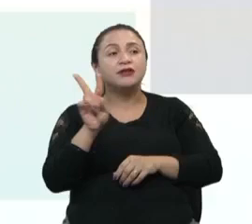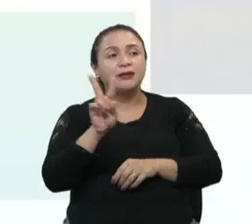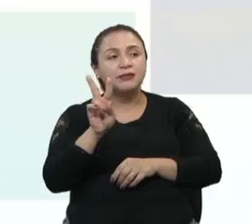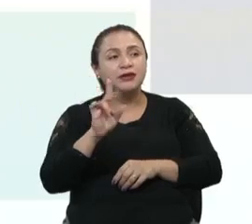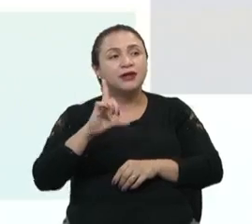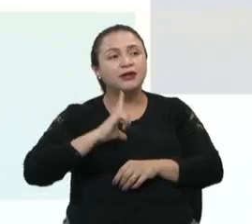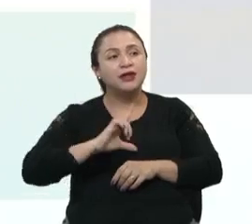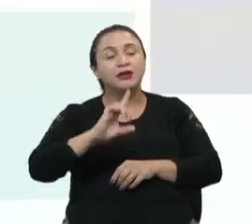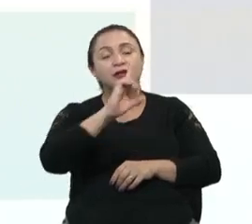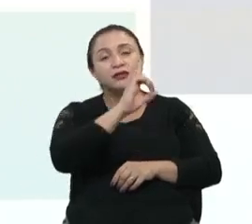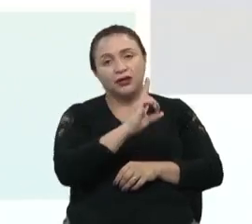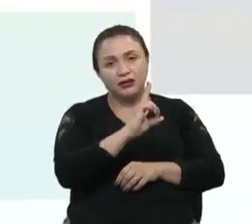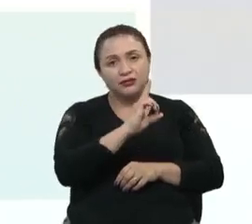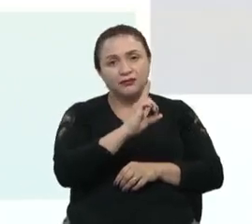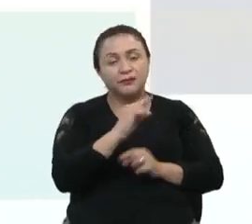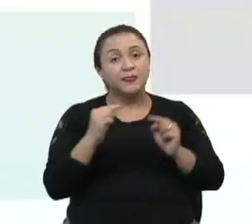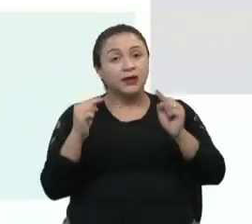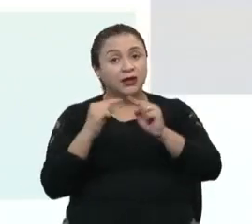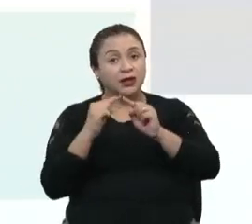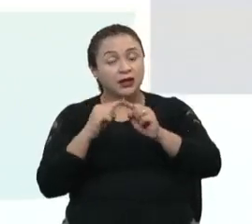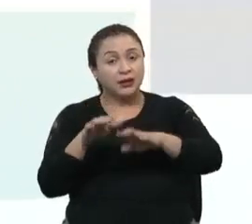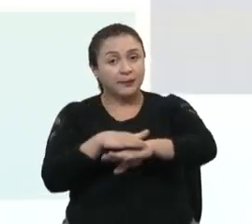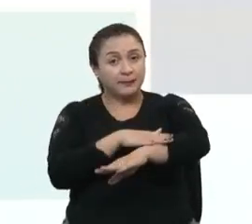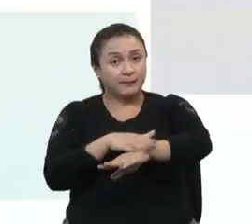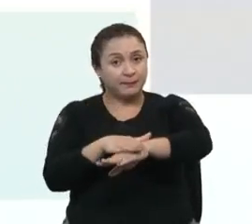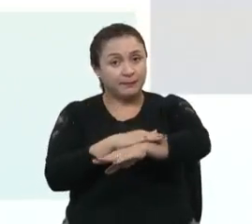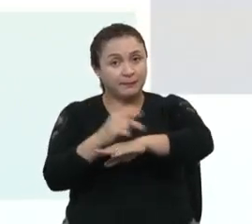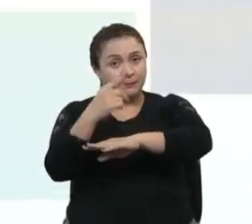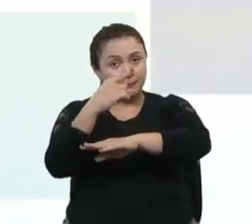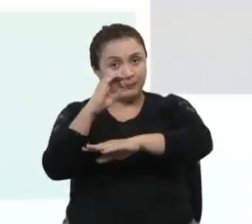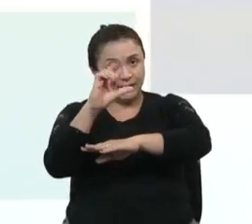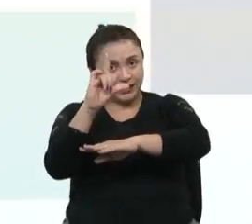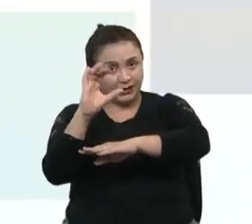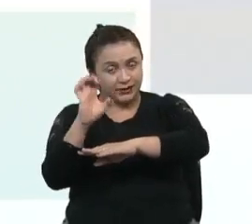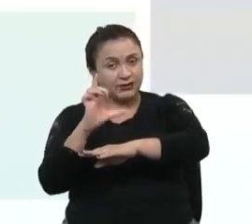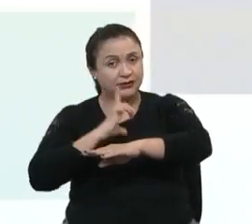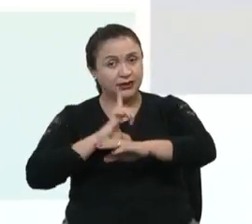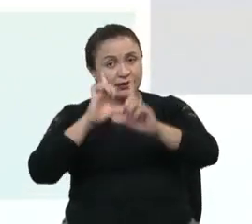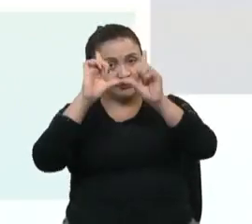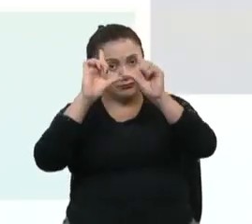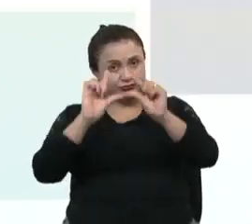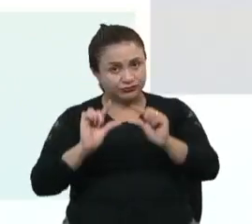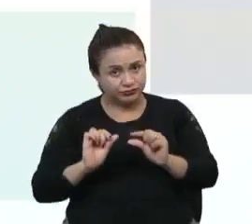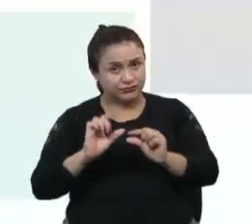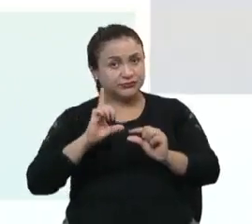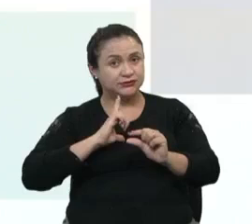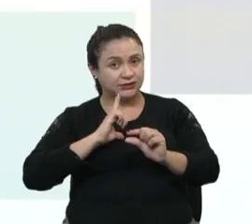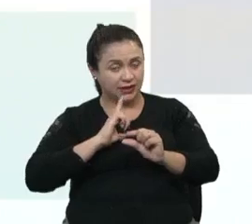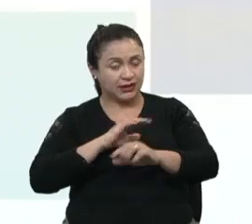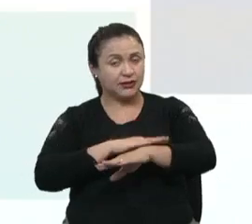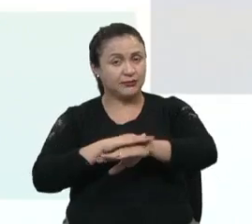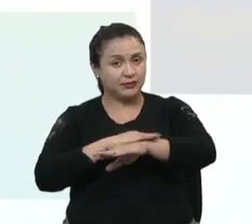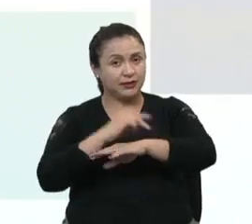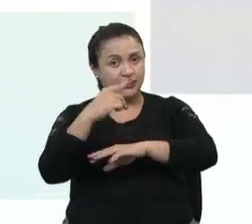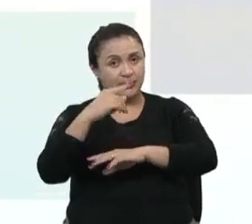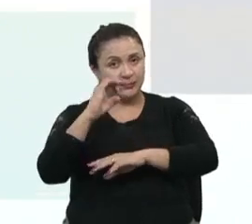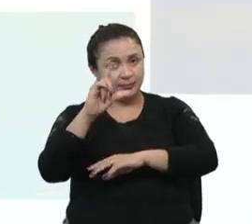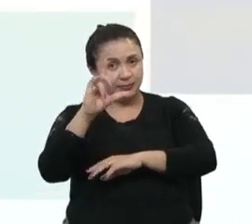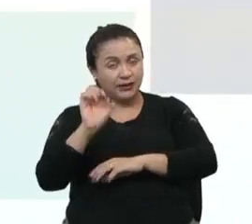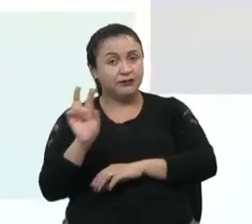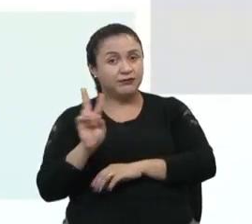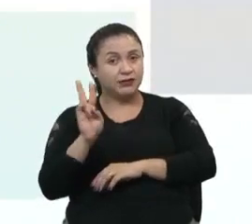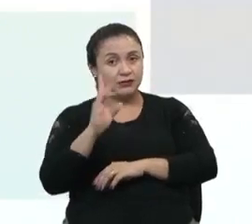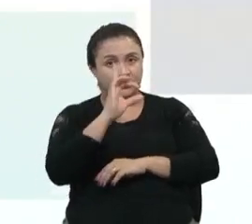tanto na questão da pele, a diminuição da eficiência da síntese da pele para a vitamina